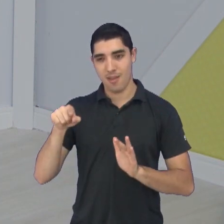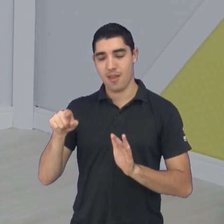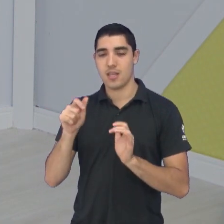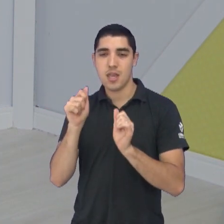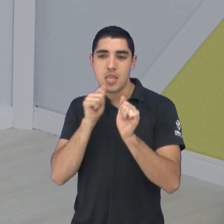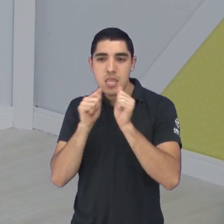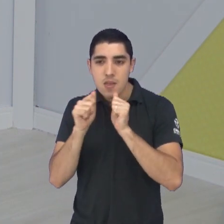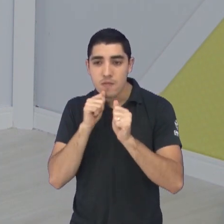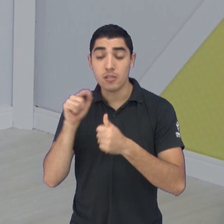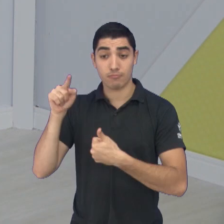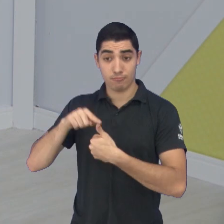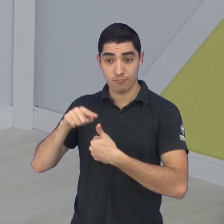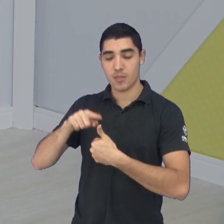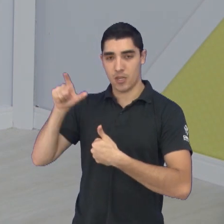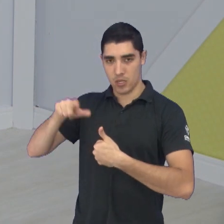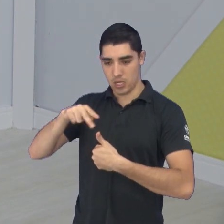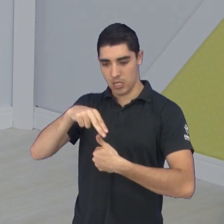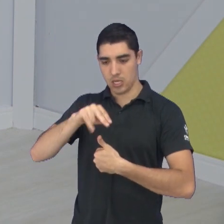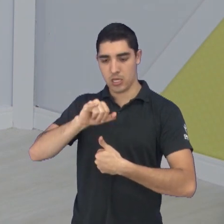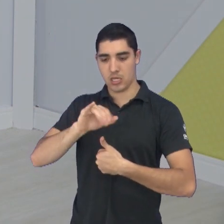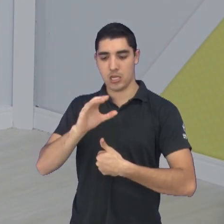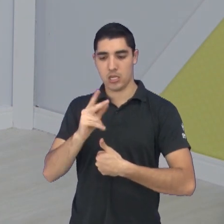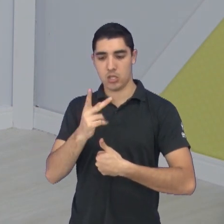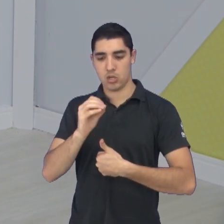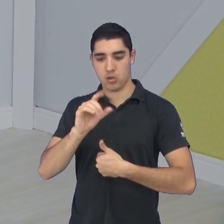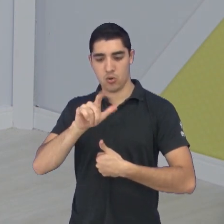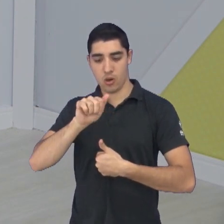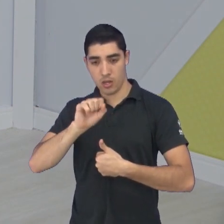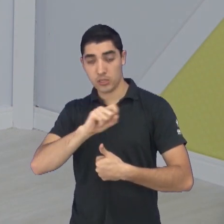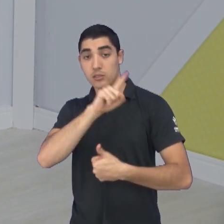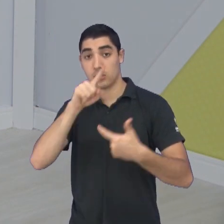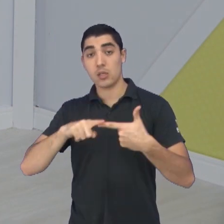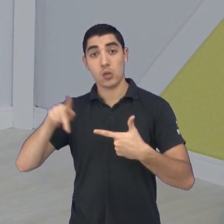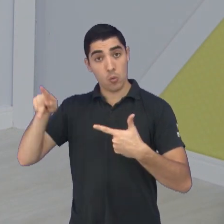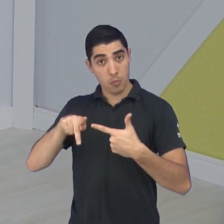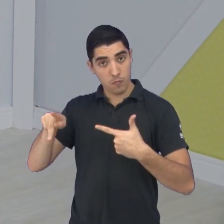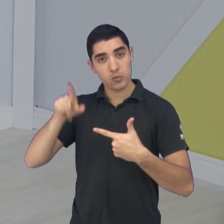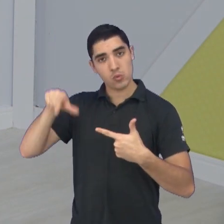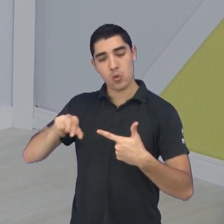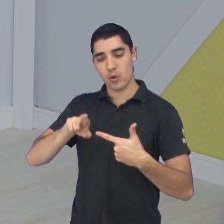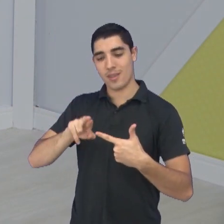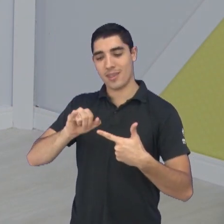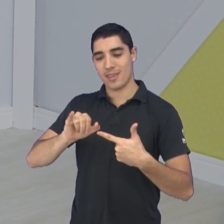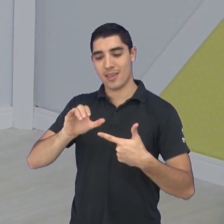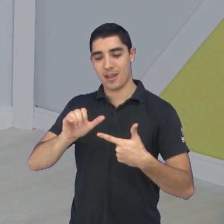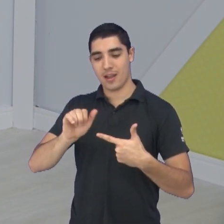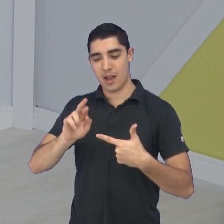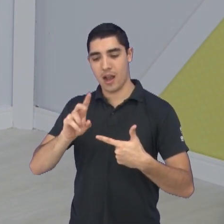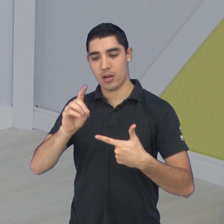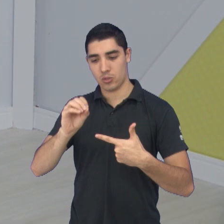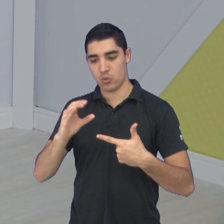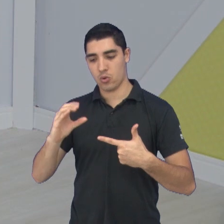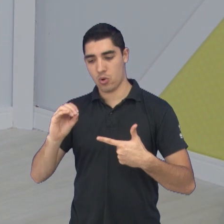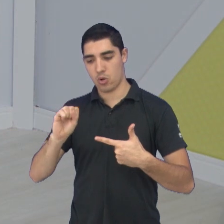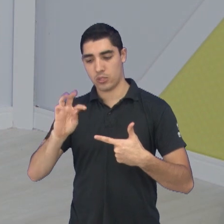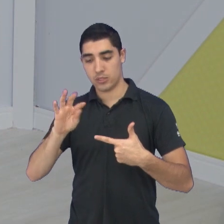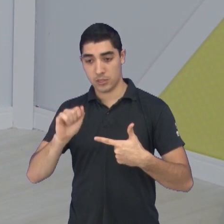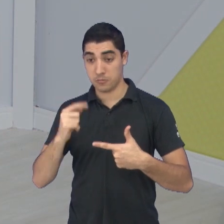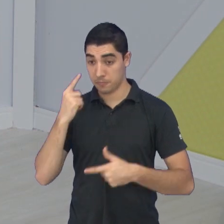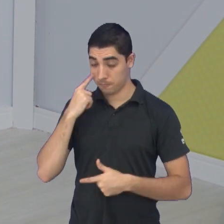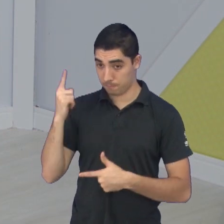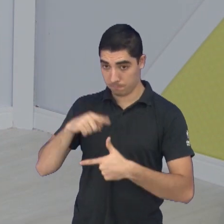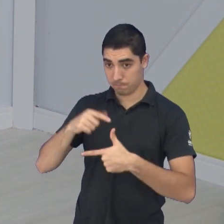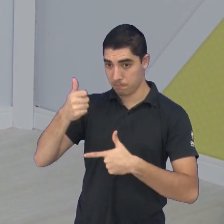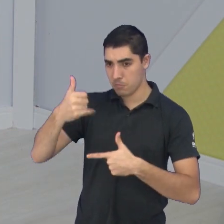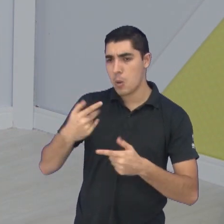do Nicolas quanto do Ricardo Costa. Aliás, o Nicolas, ele começa falando sobre a reserva no jogo decisivo. Fala aí, Nicolas.